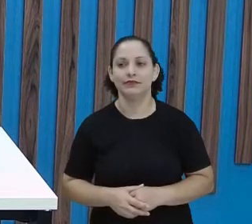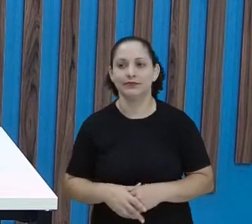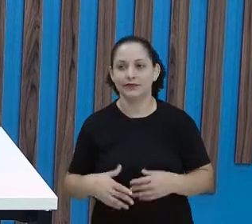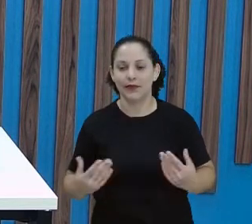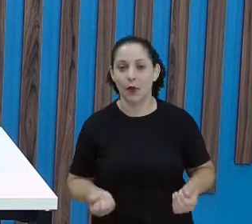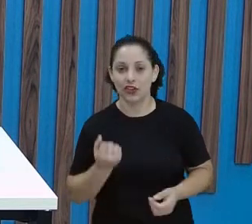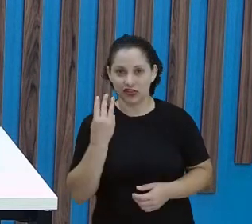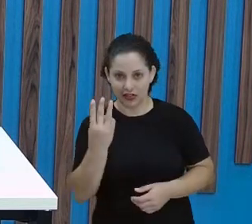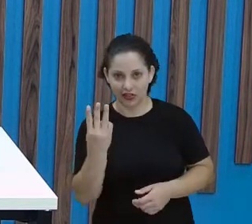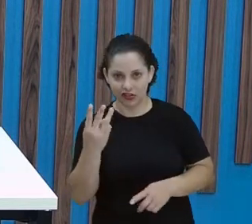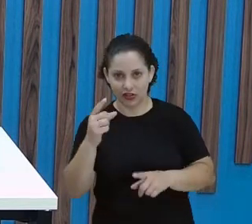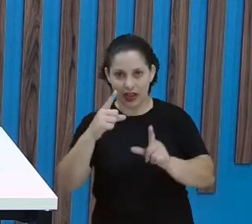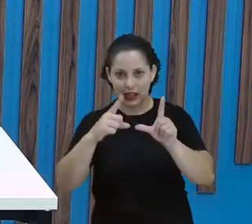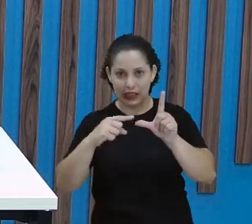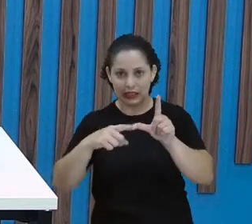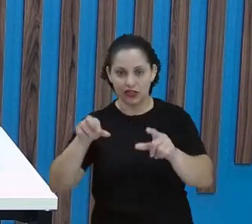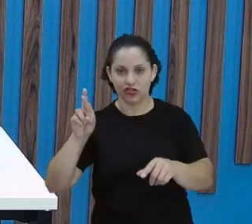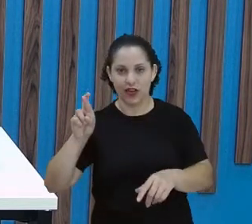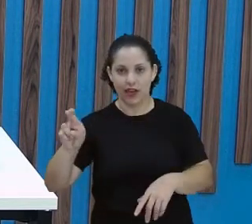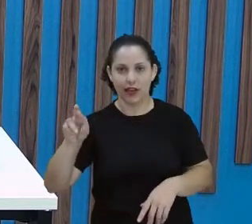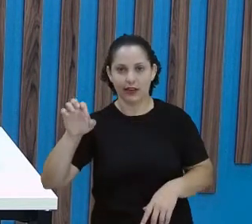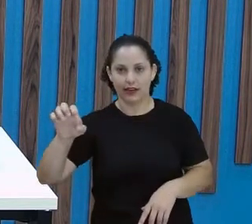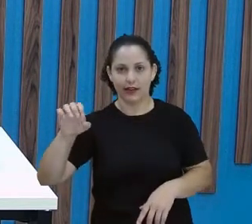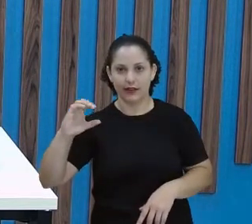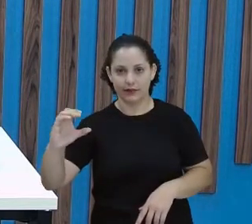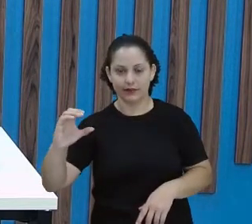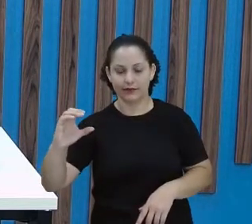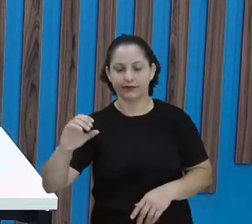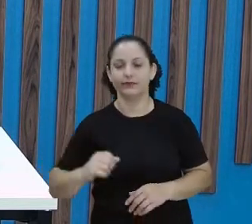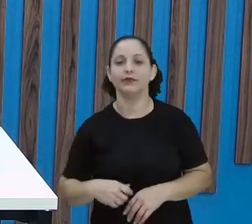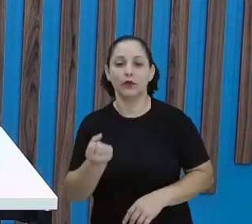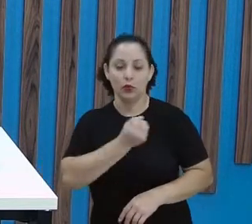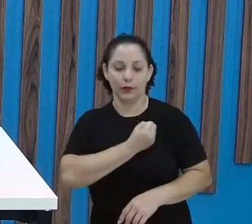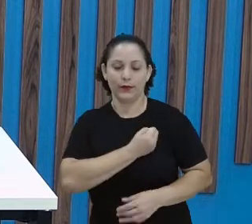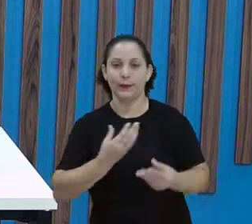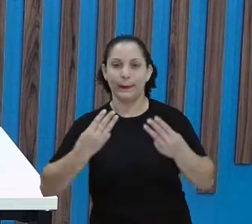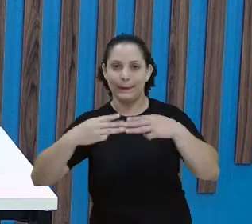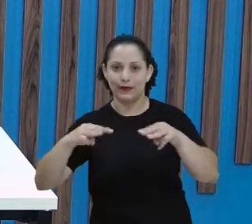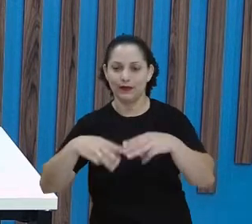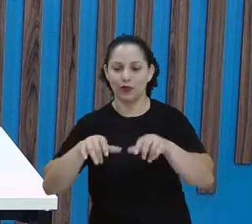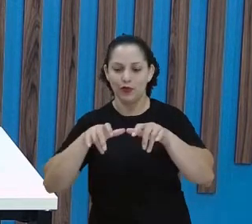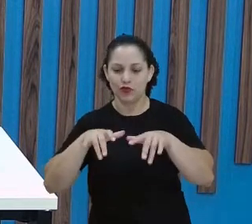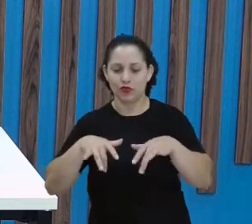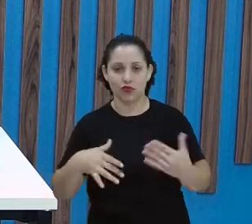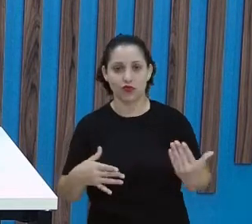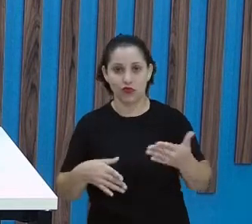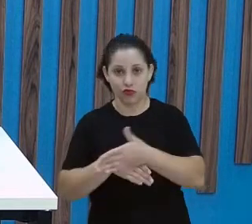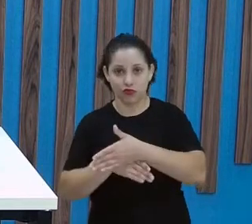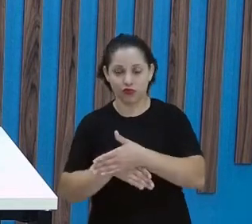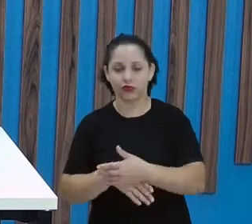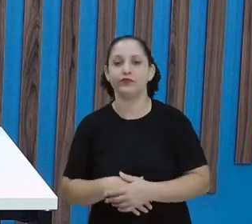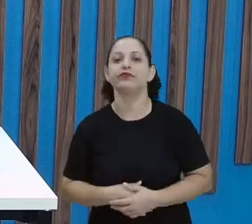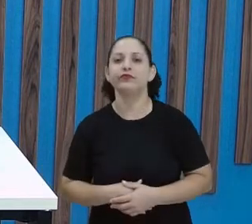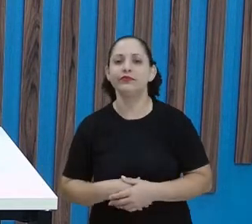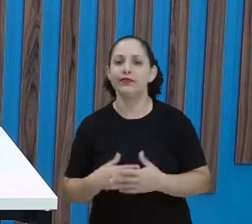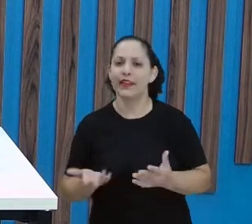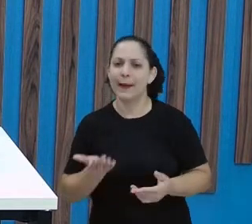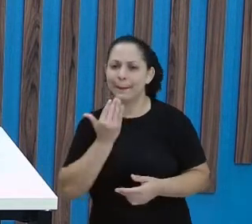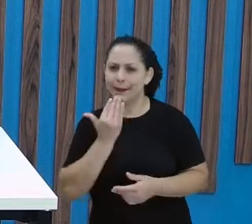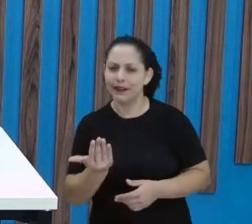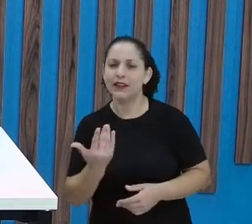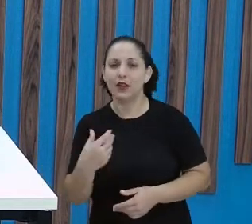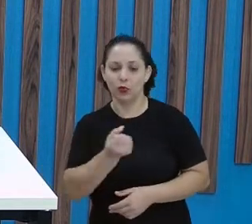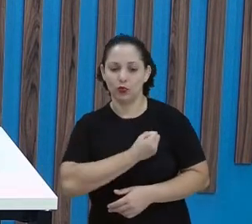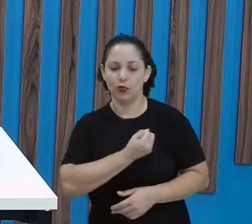As três primeiras letras e depois o número da sua matrícula. A gente sempre diz que você pega o número da matrícula, porque é até como